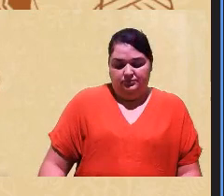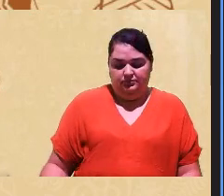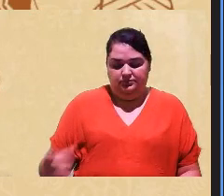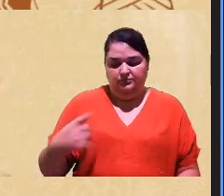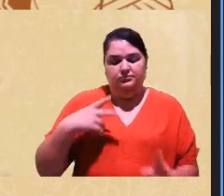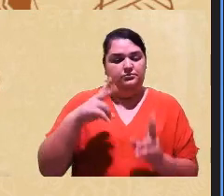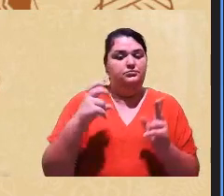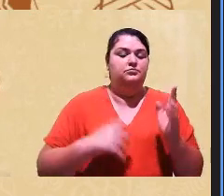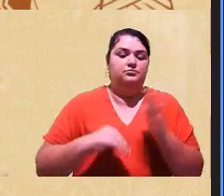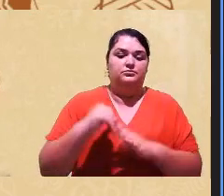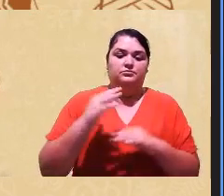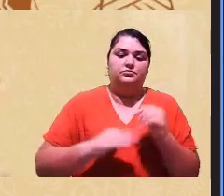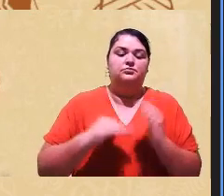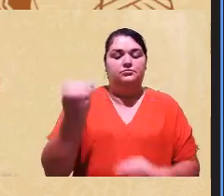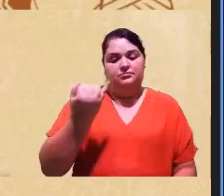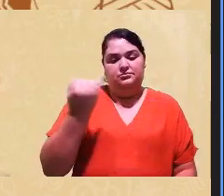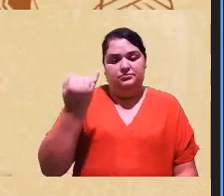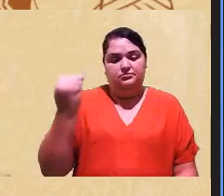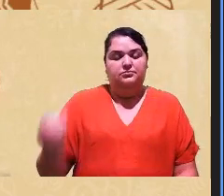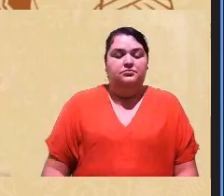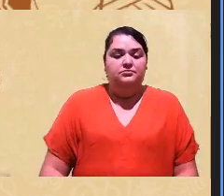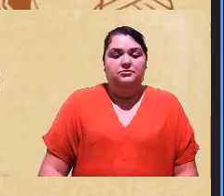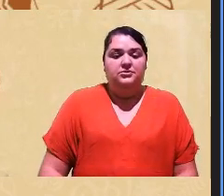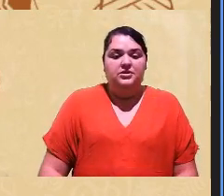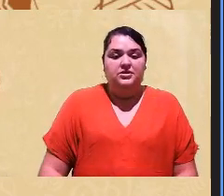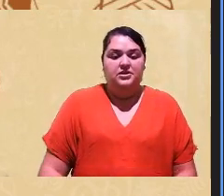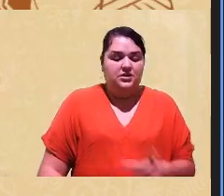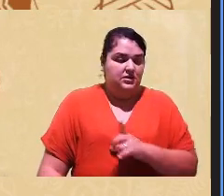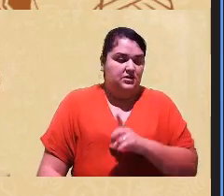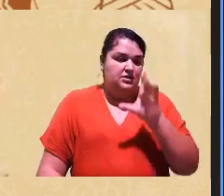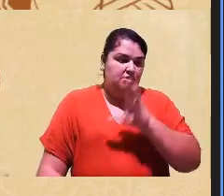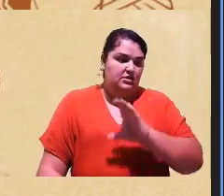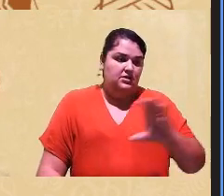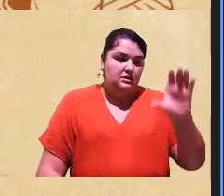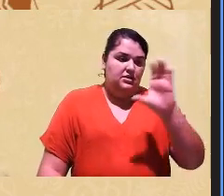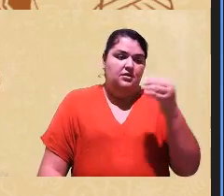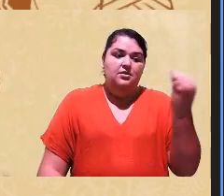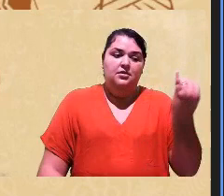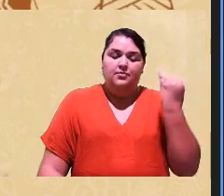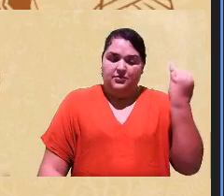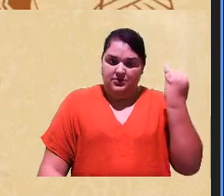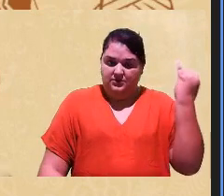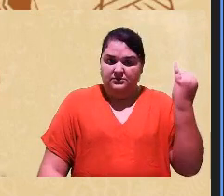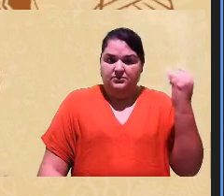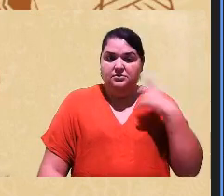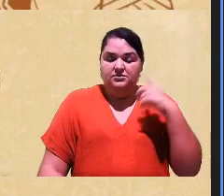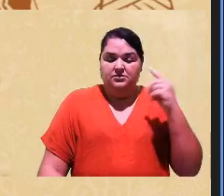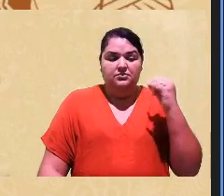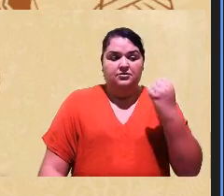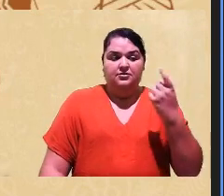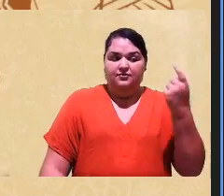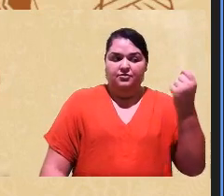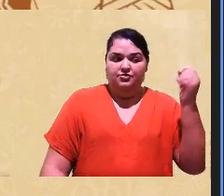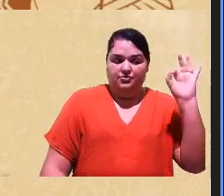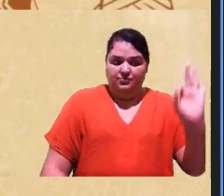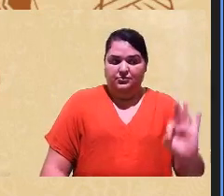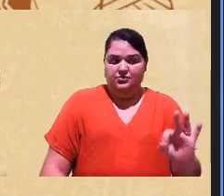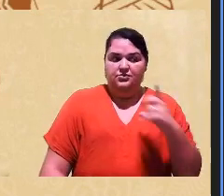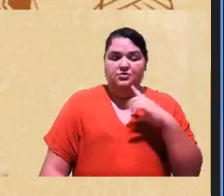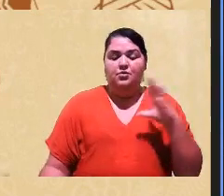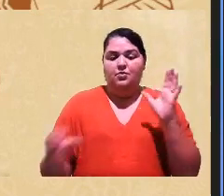afirmativas né então também nos cargos comissionados muito importante se tem cotas de 20% nos concursos